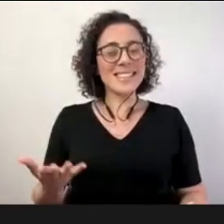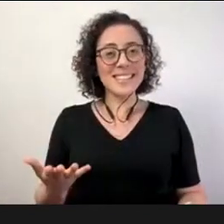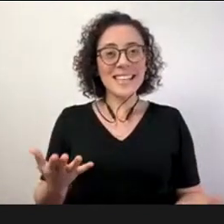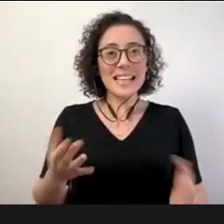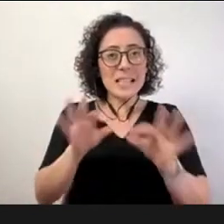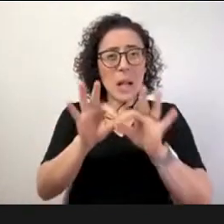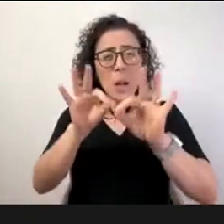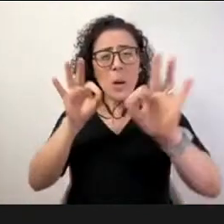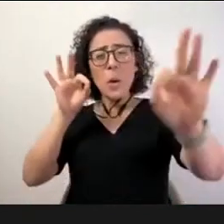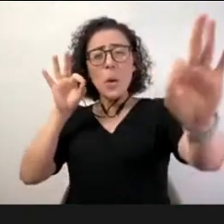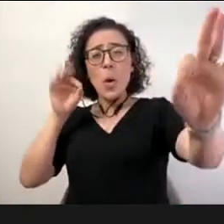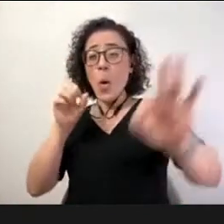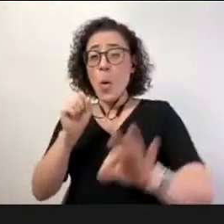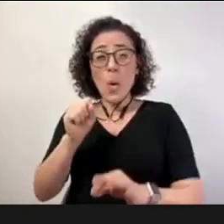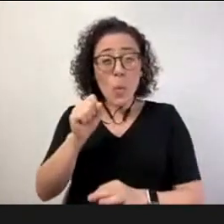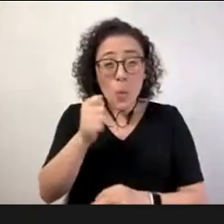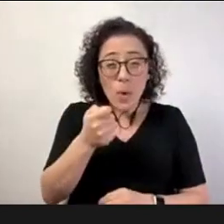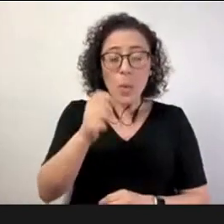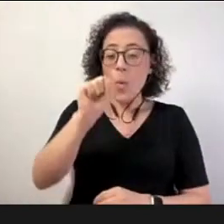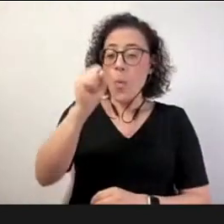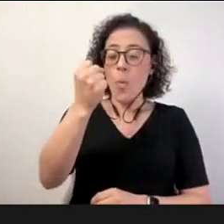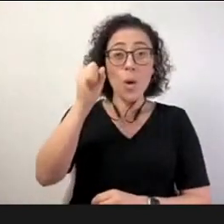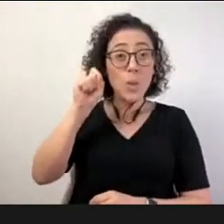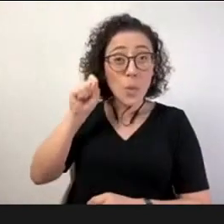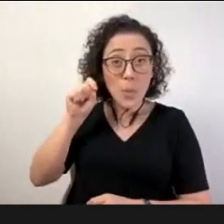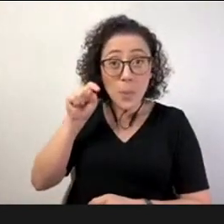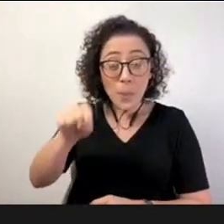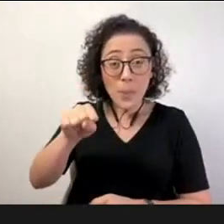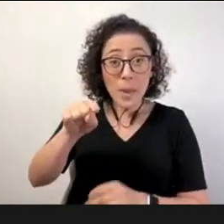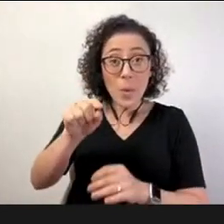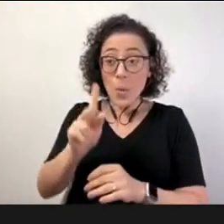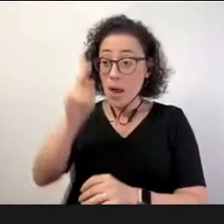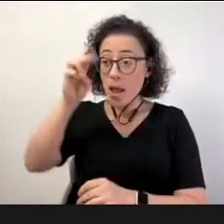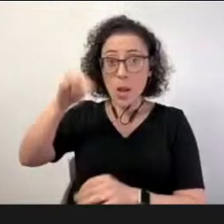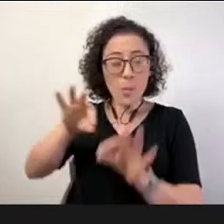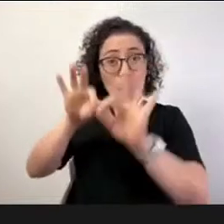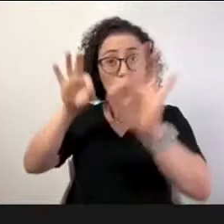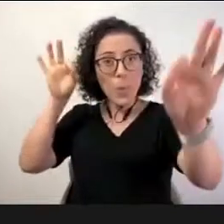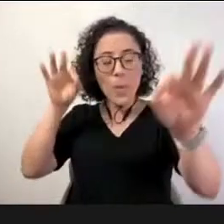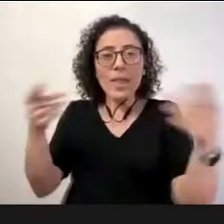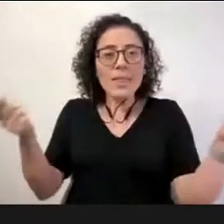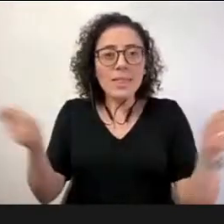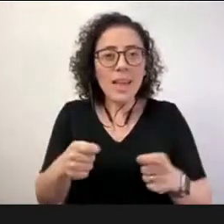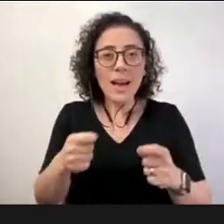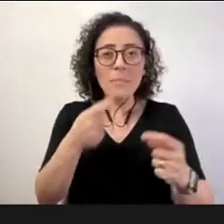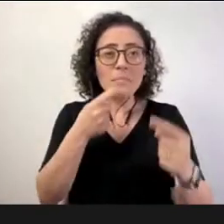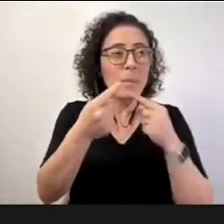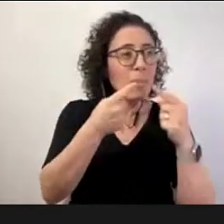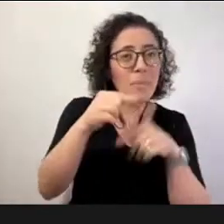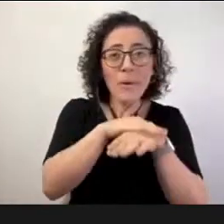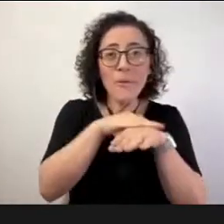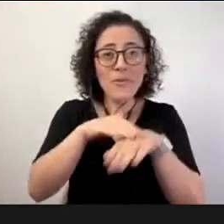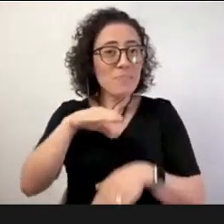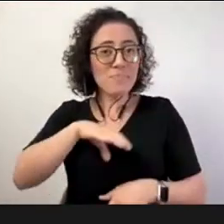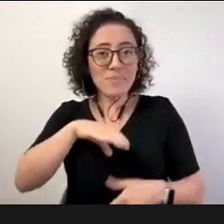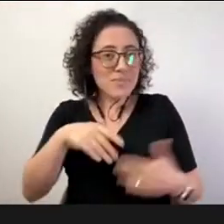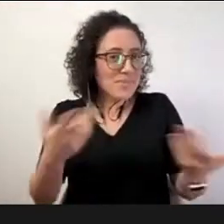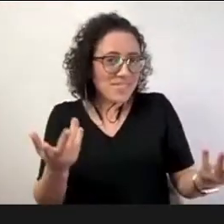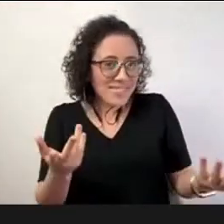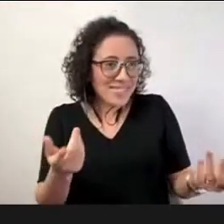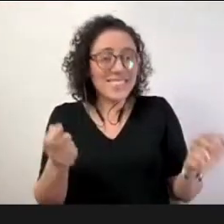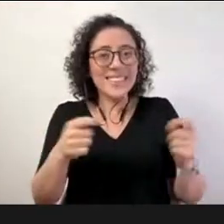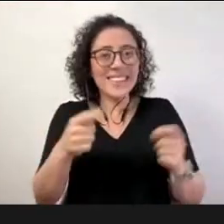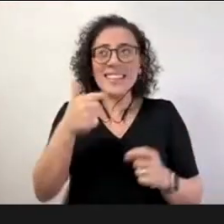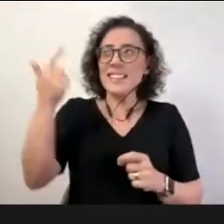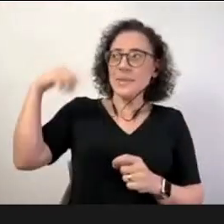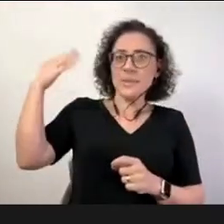quilómetros de distância e estar a falar português convosco. É fantástico. Foi inaugurado a semana passada o Museu da Língua Portuguesa em São